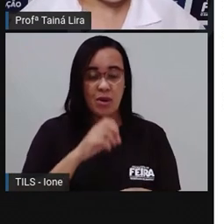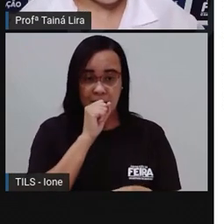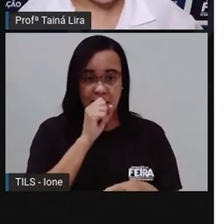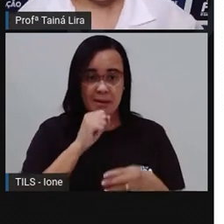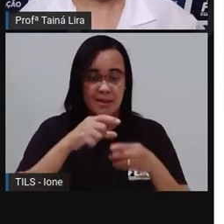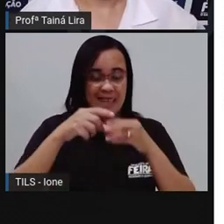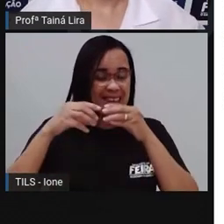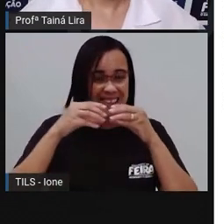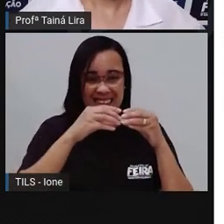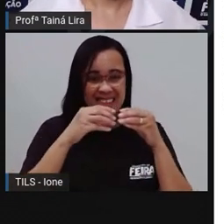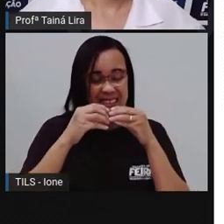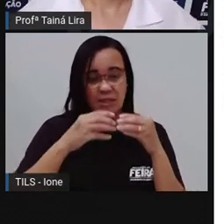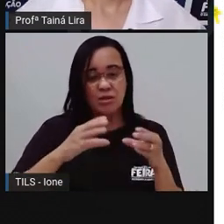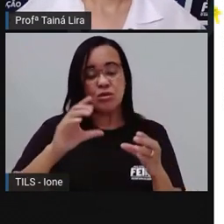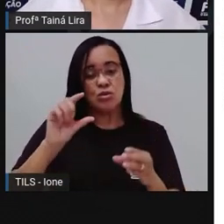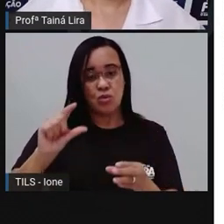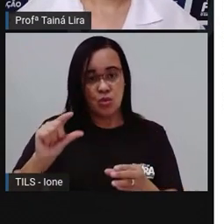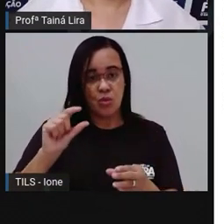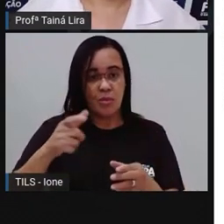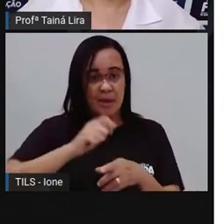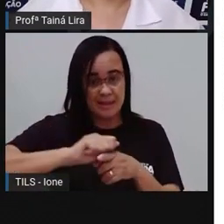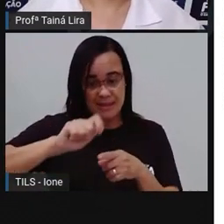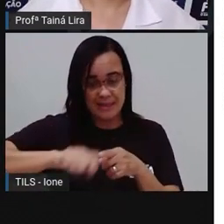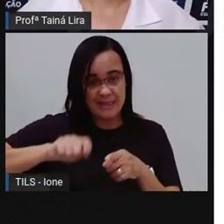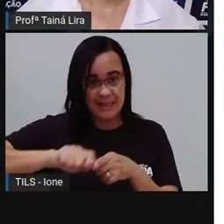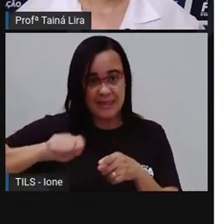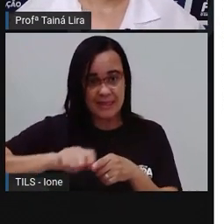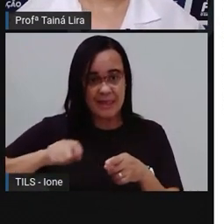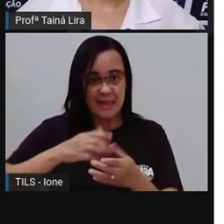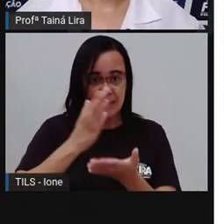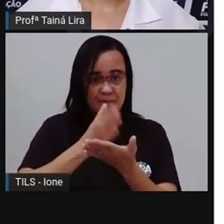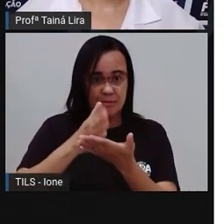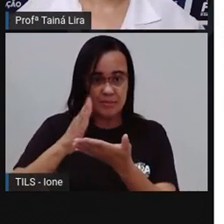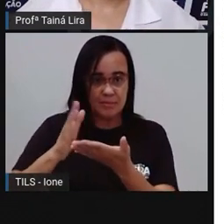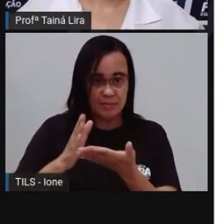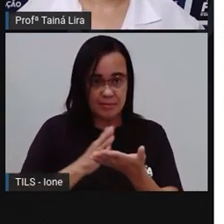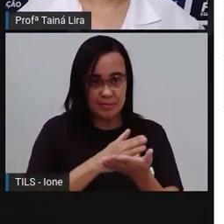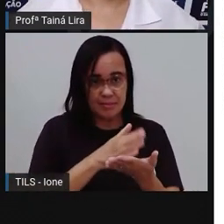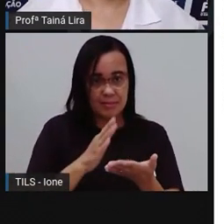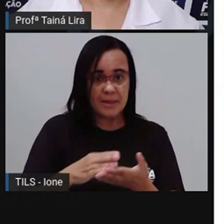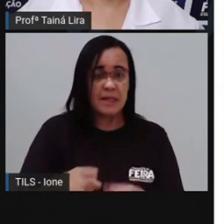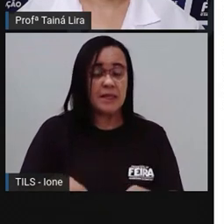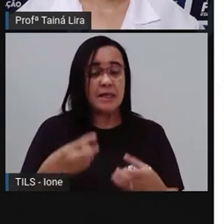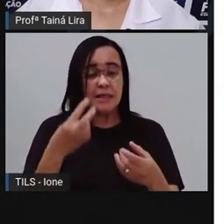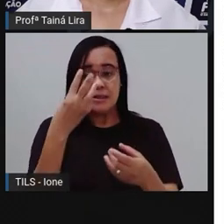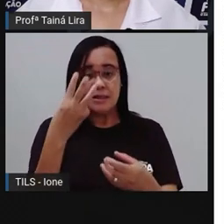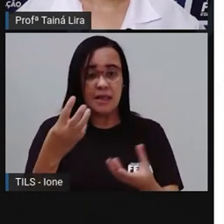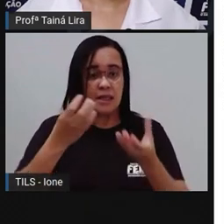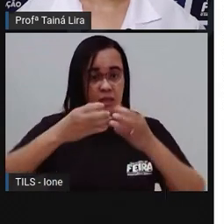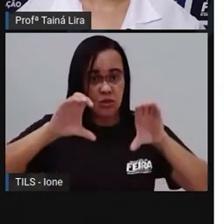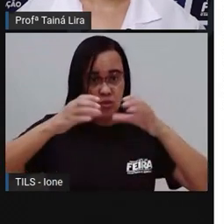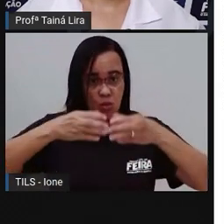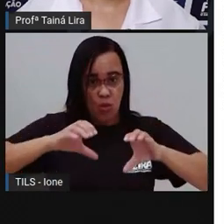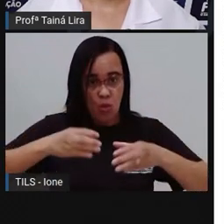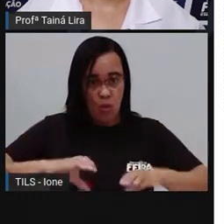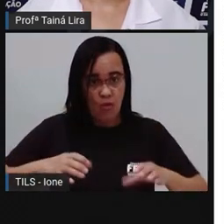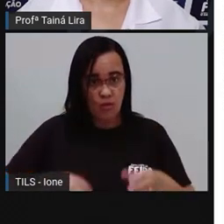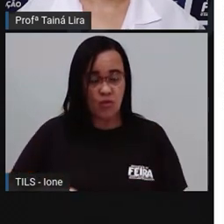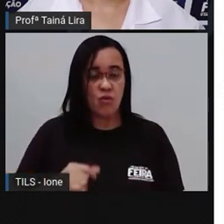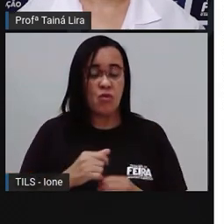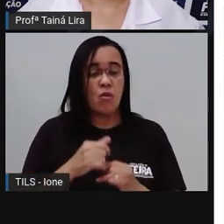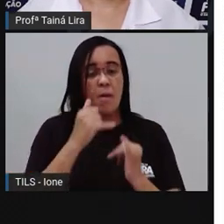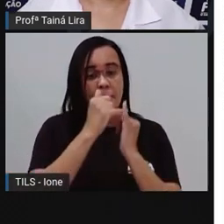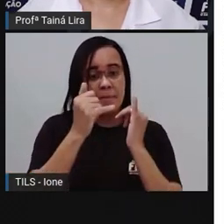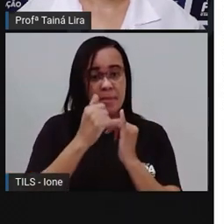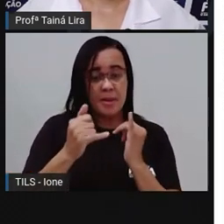picadas. Três ovos. Meia xícara de óleo. Uma colher de chá de